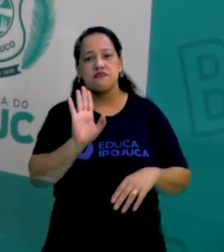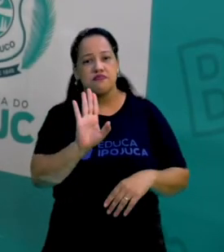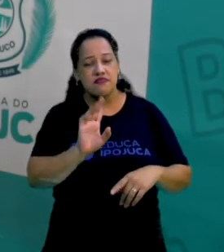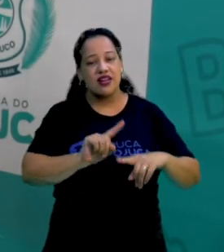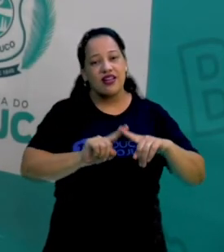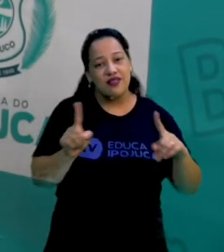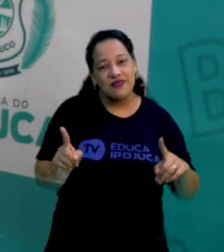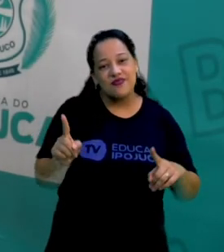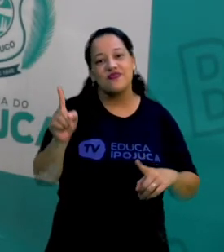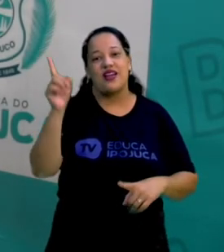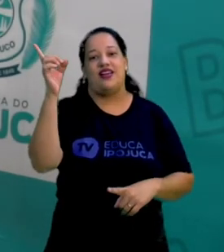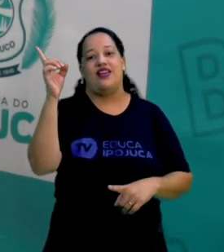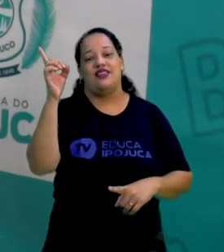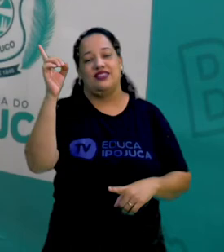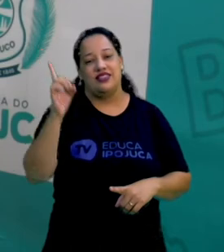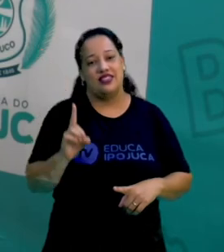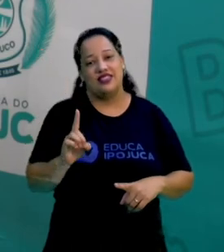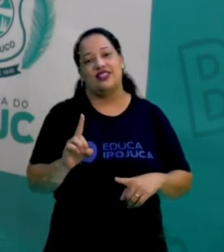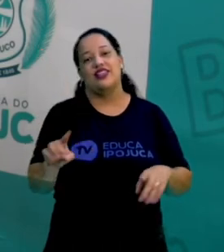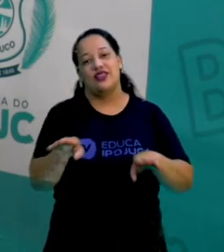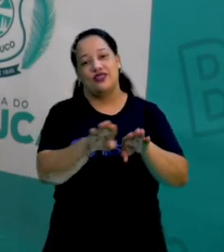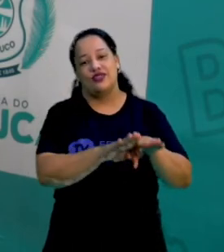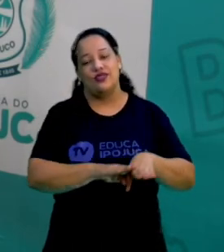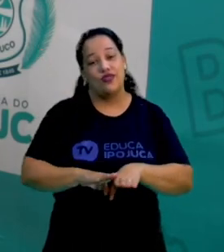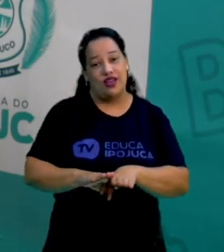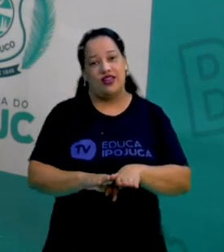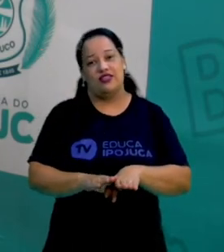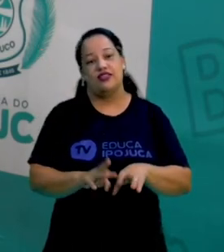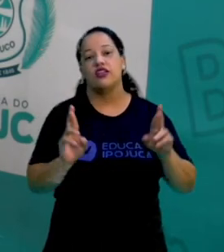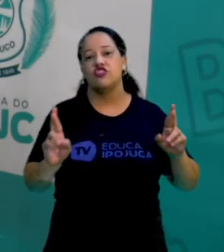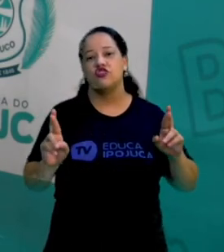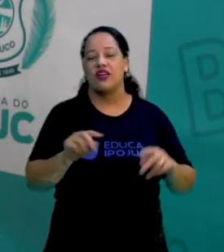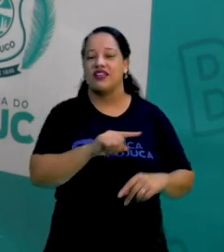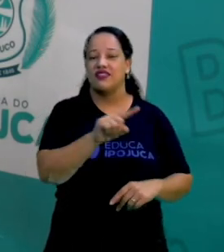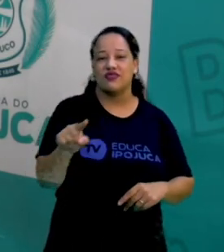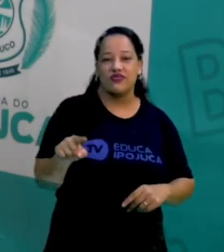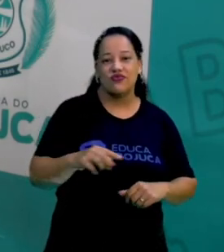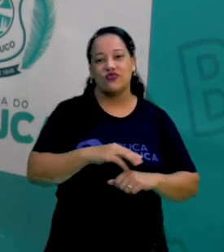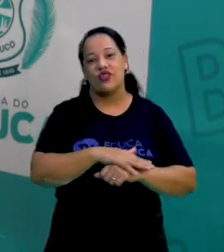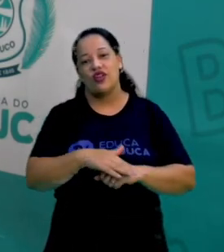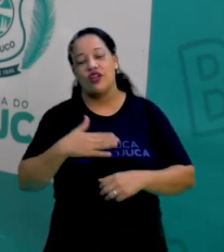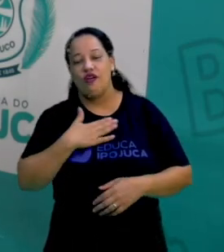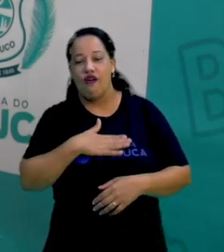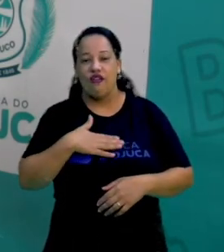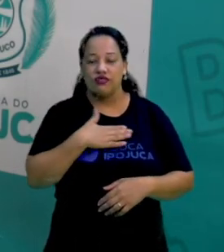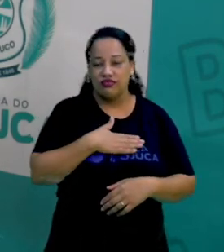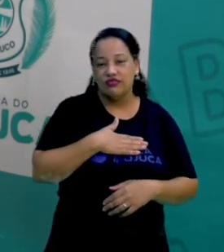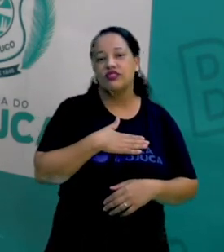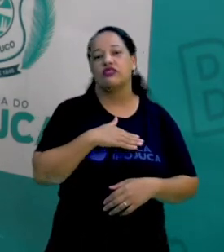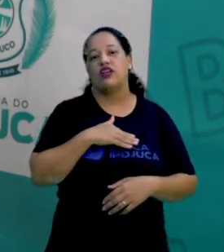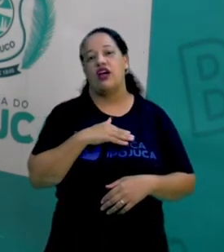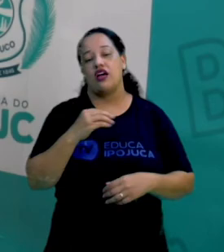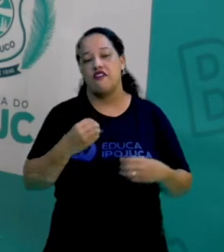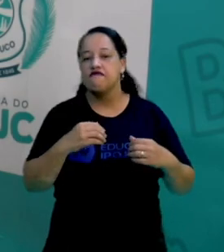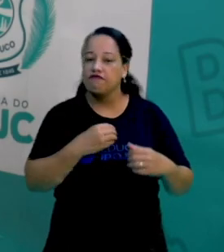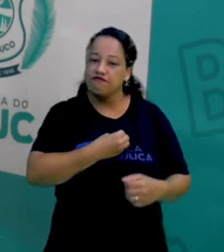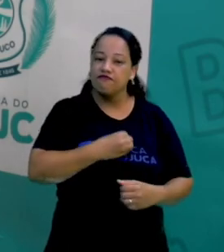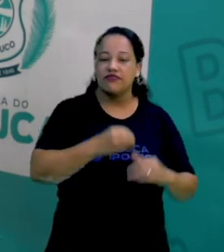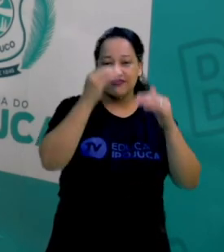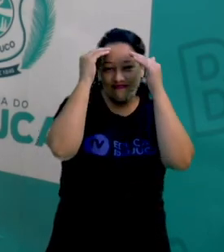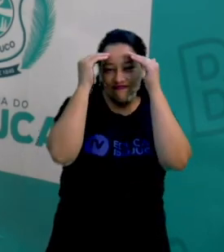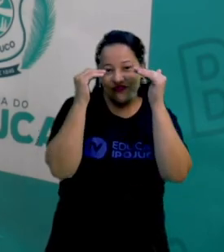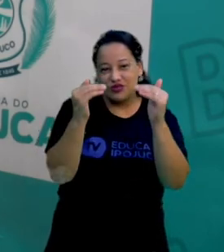vocês tenham gostado da nossa conversa e que vocês levem isso para a vida de vocês. Respeito.